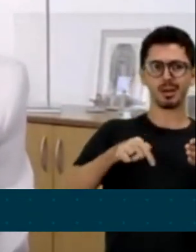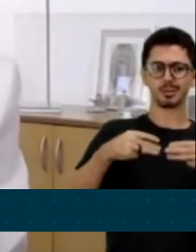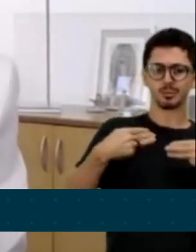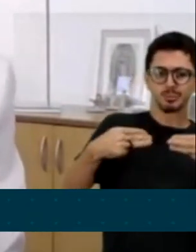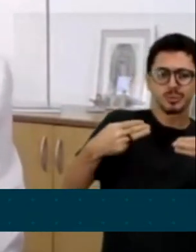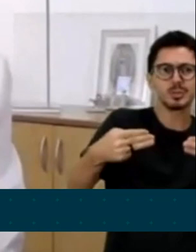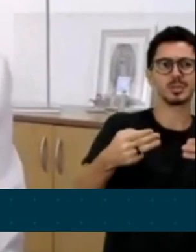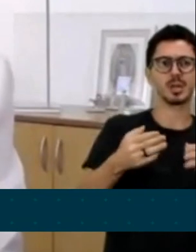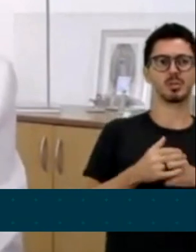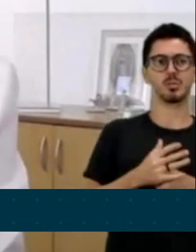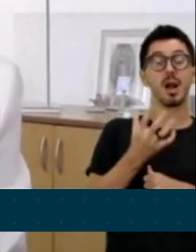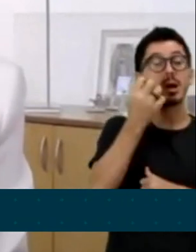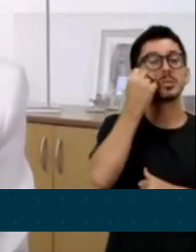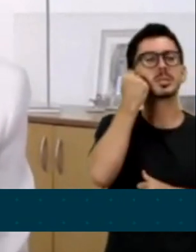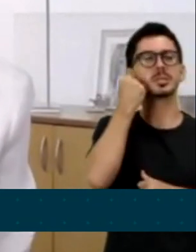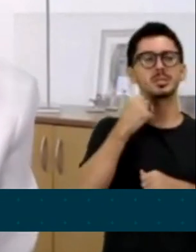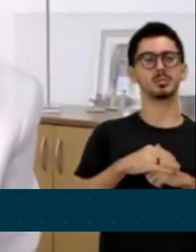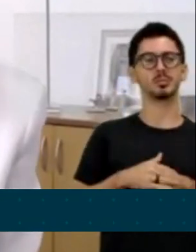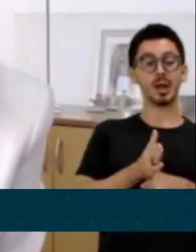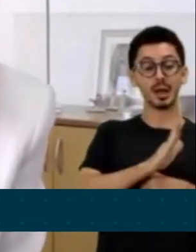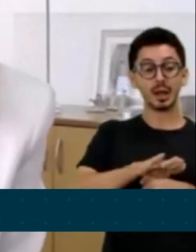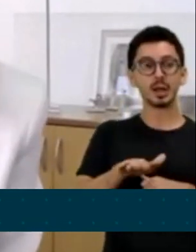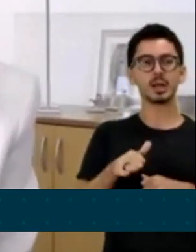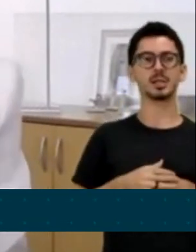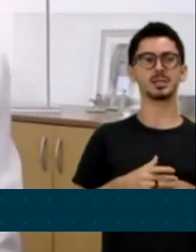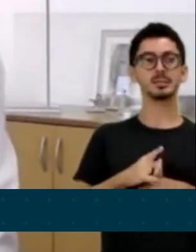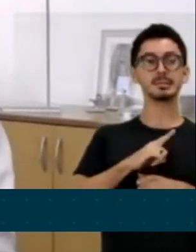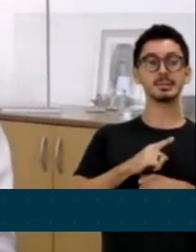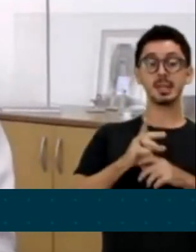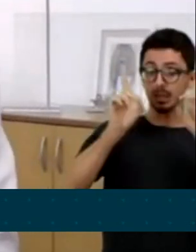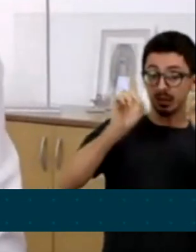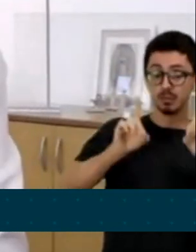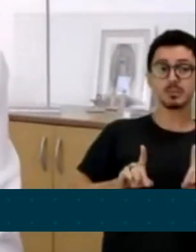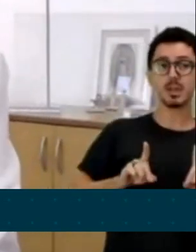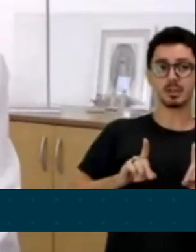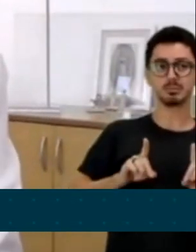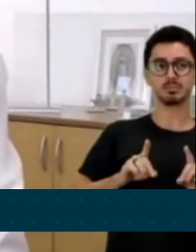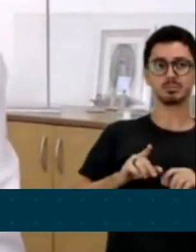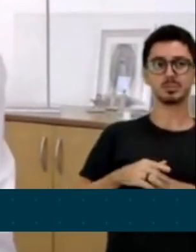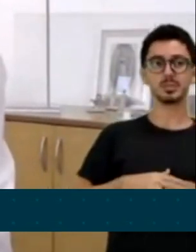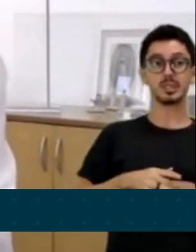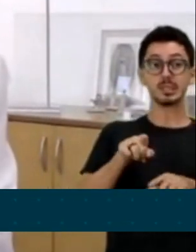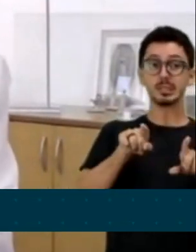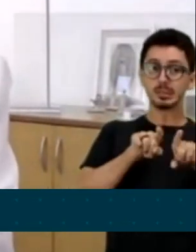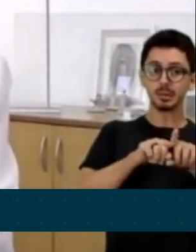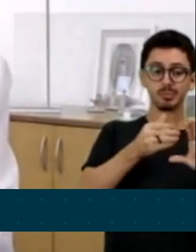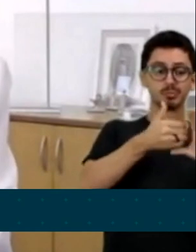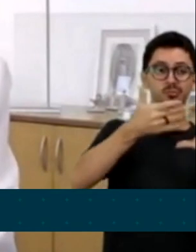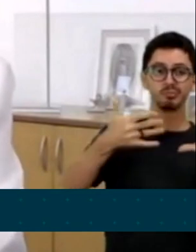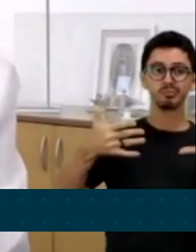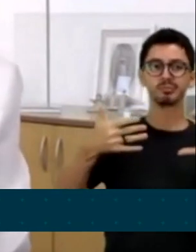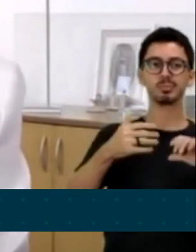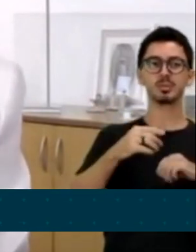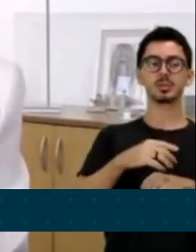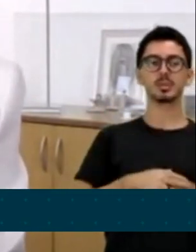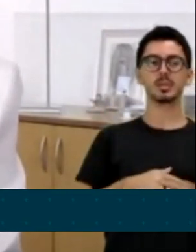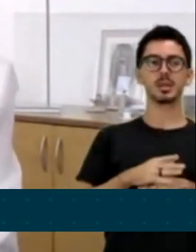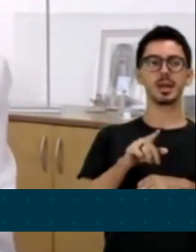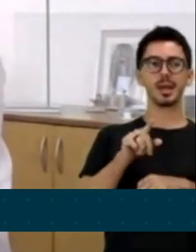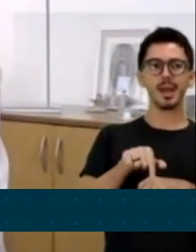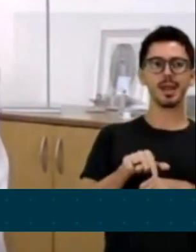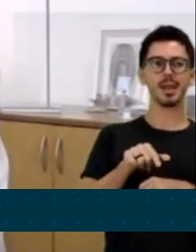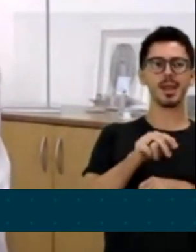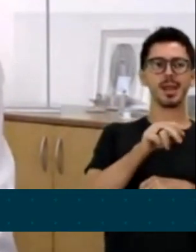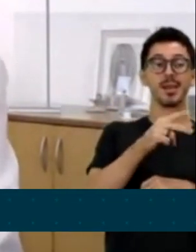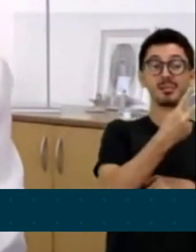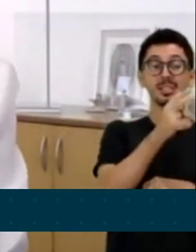adoção de crianças portadoras de deficiência, doenças raras, doenças crônicas, que são 25